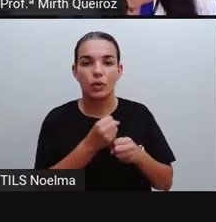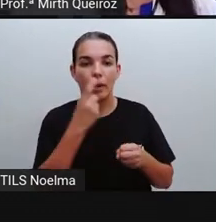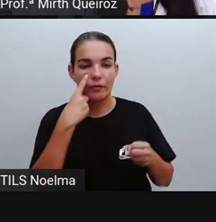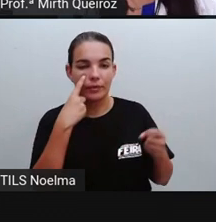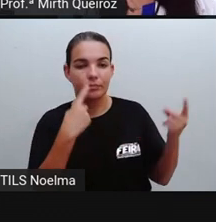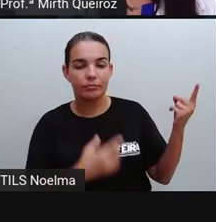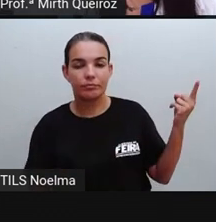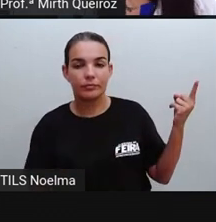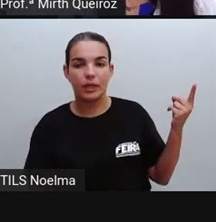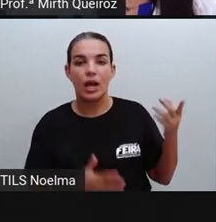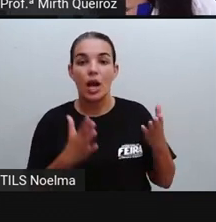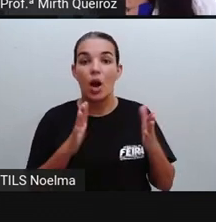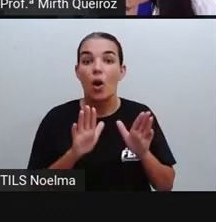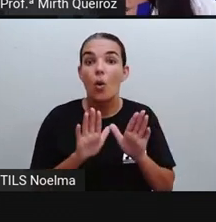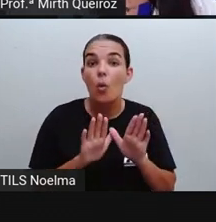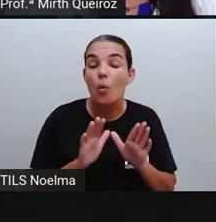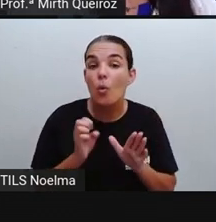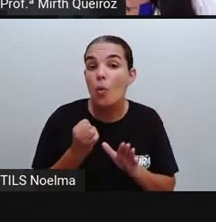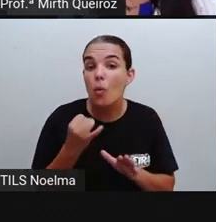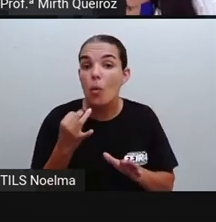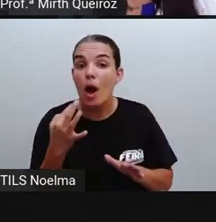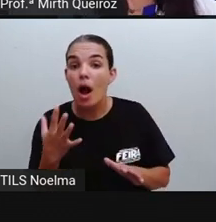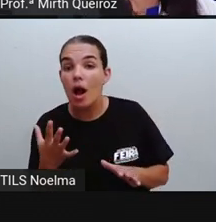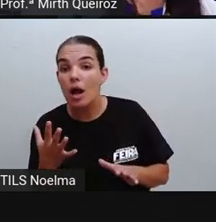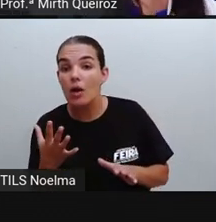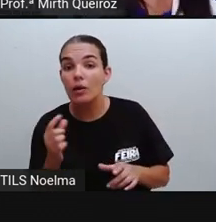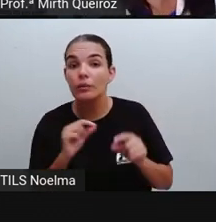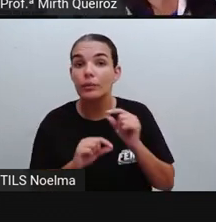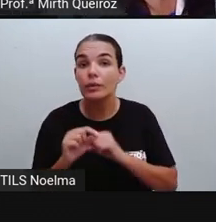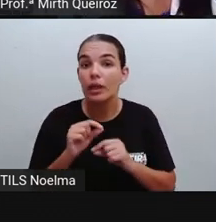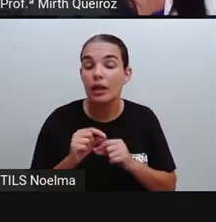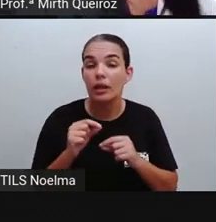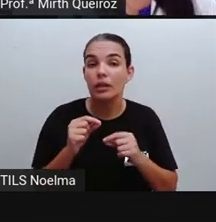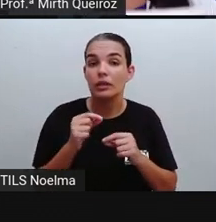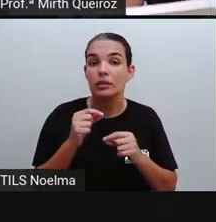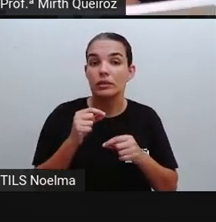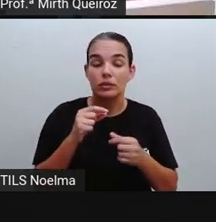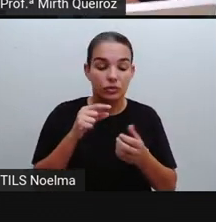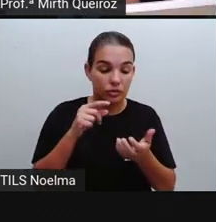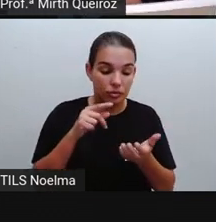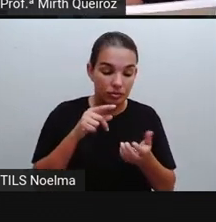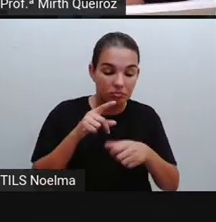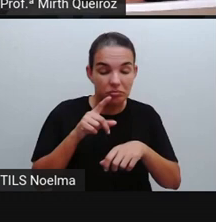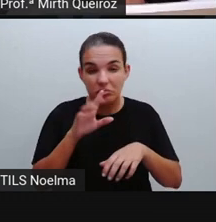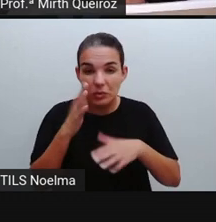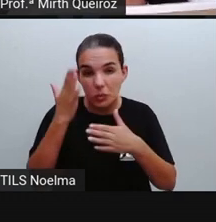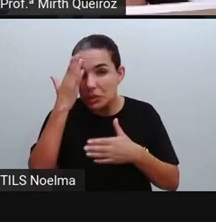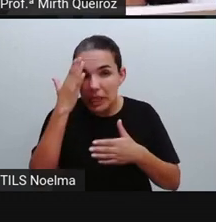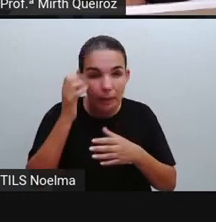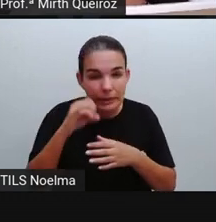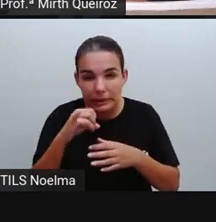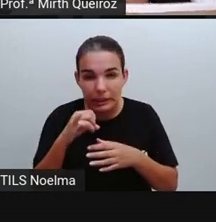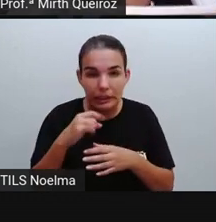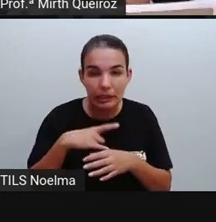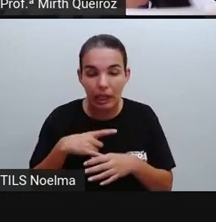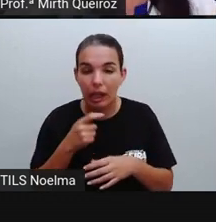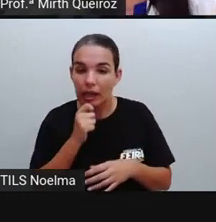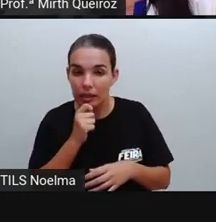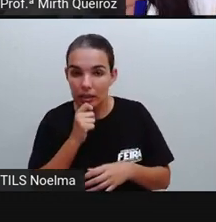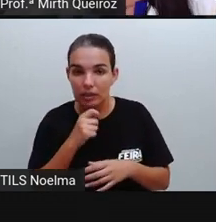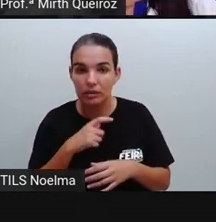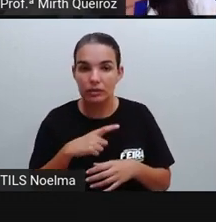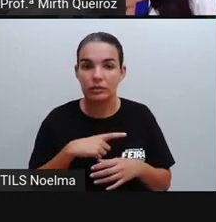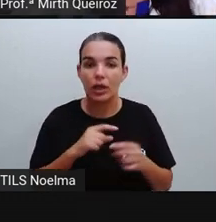Nós vamos pegar... é suspeito, a gente quer saber não os confirmados, mas os suspeitos. Nós tivemos quantos? Nós